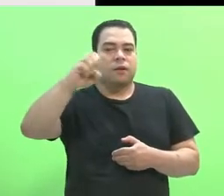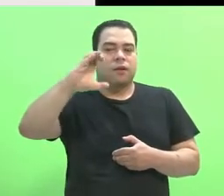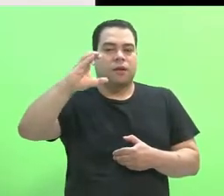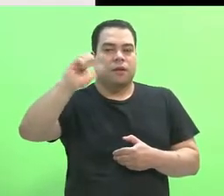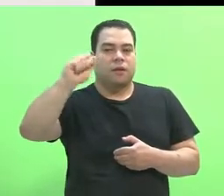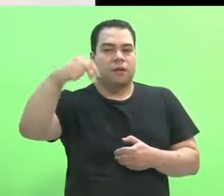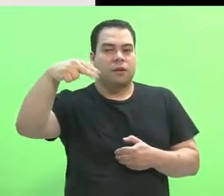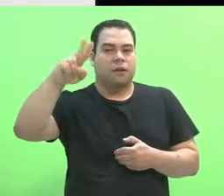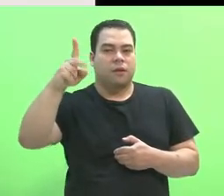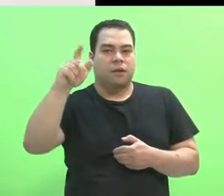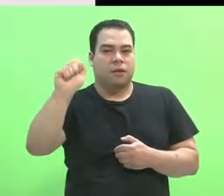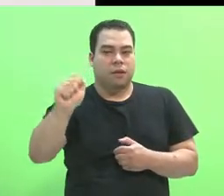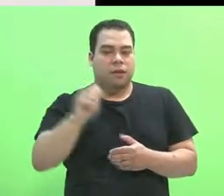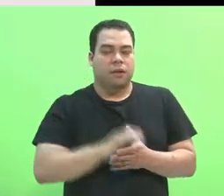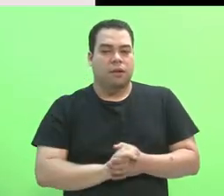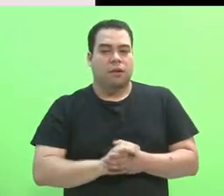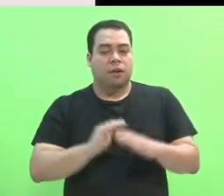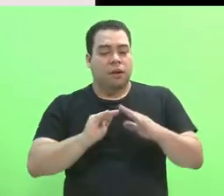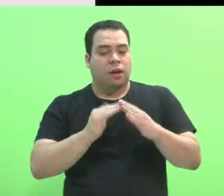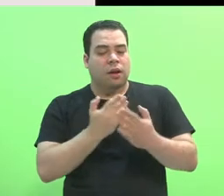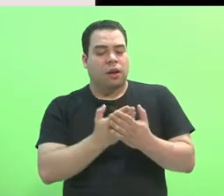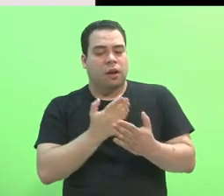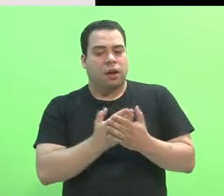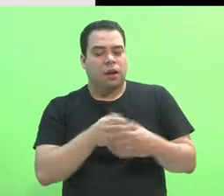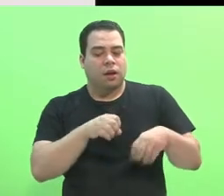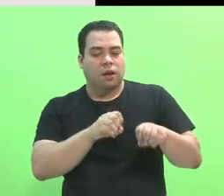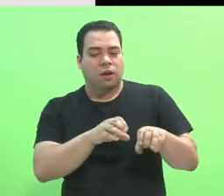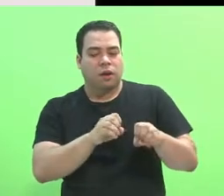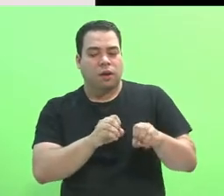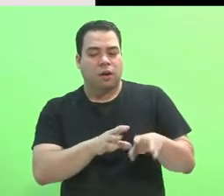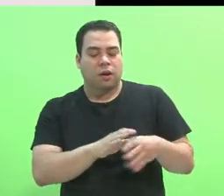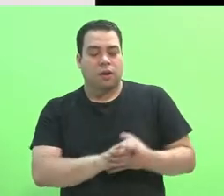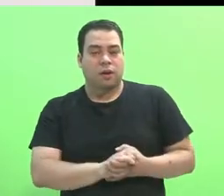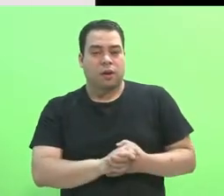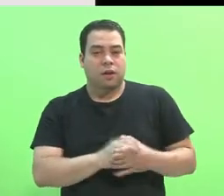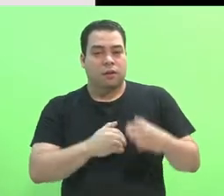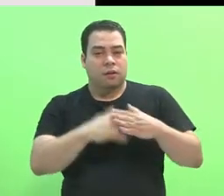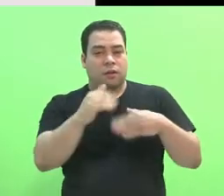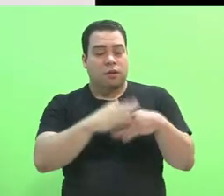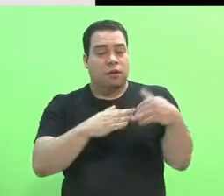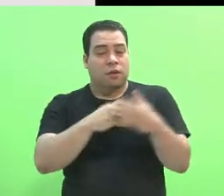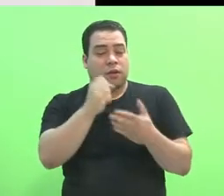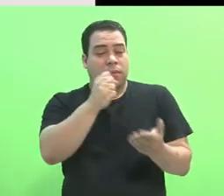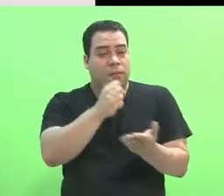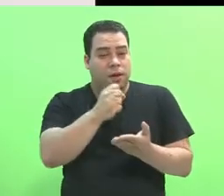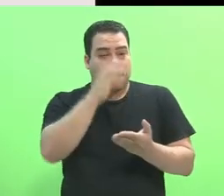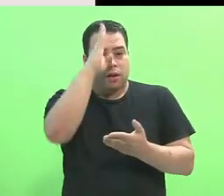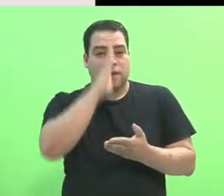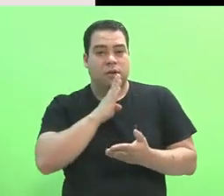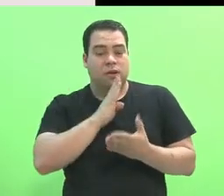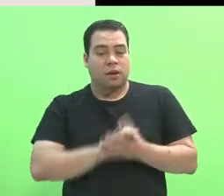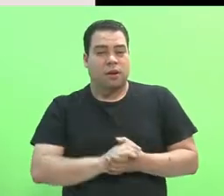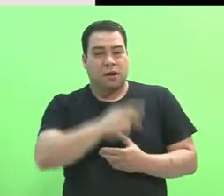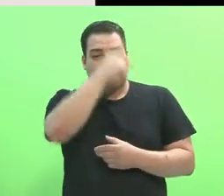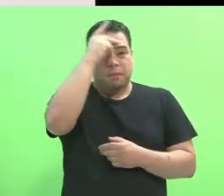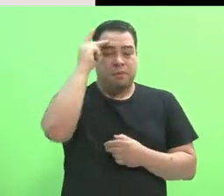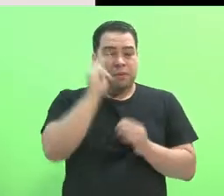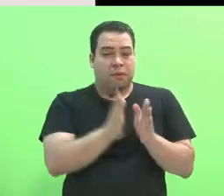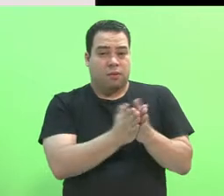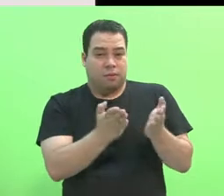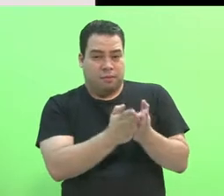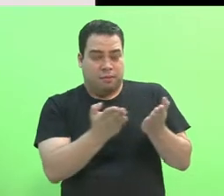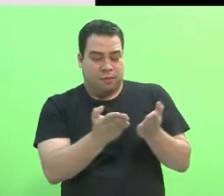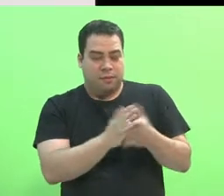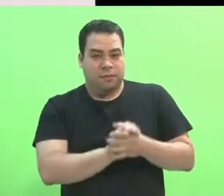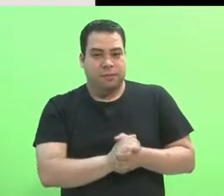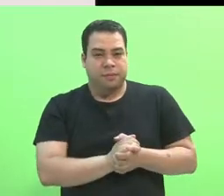de oferecer ensino profissional primário e gratuito para pessoas que o governo chamava de desafortunadas na época.